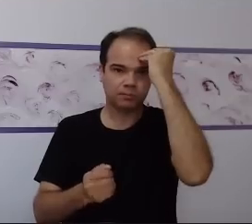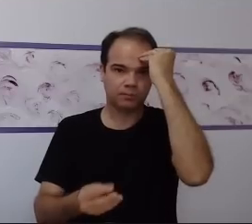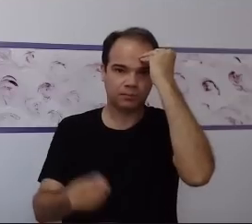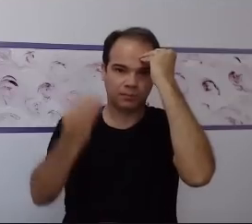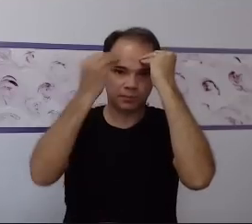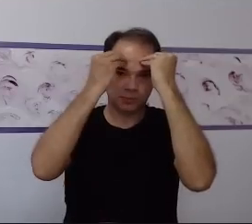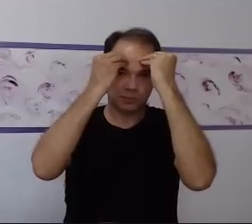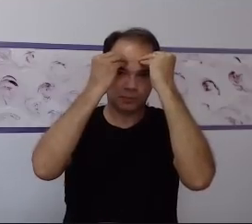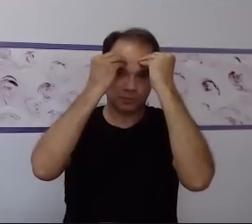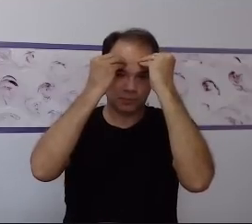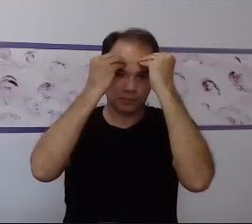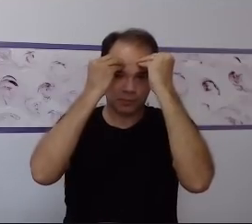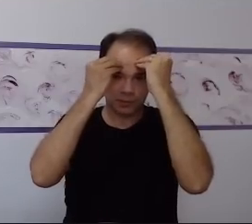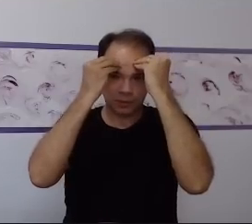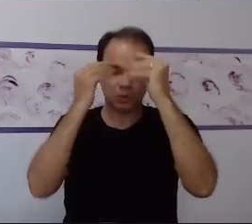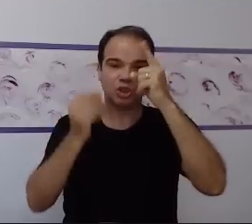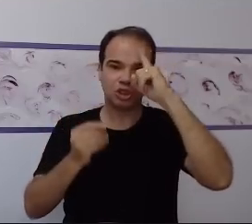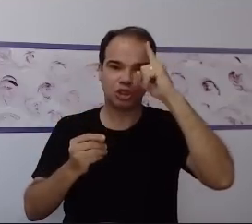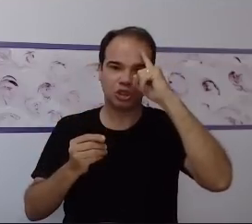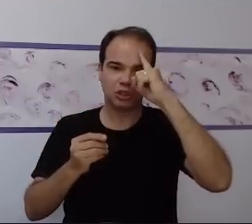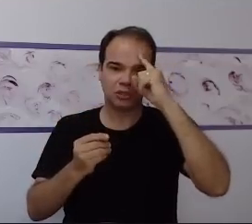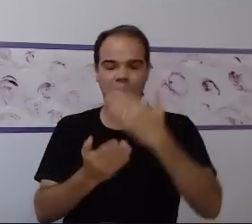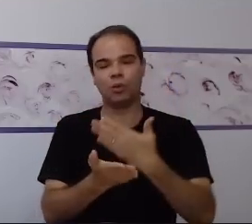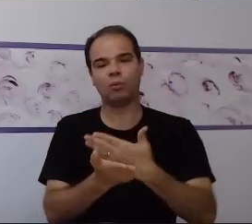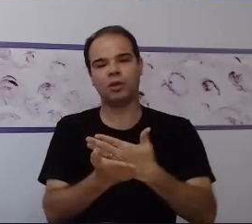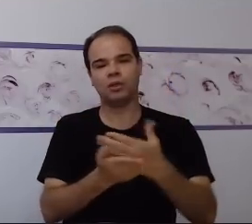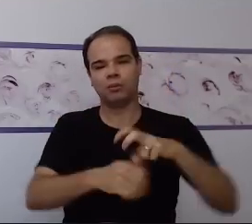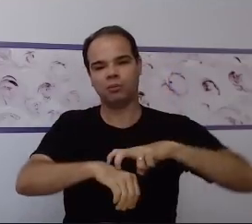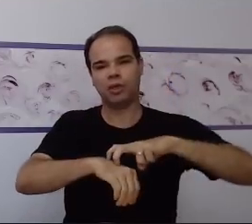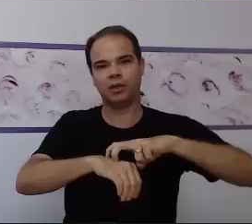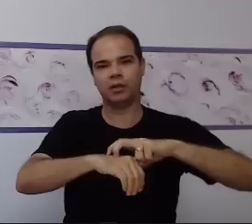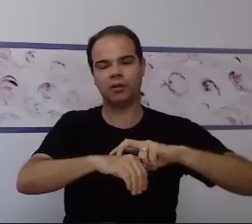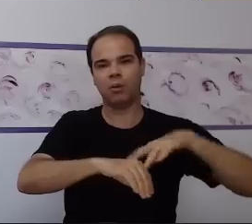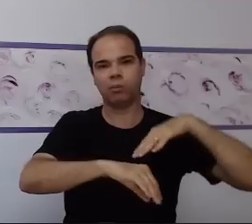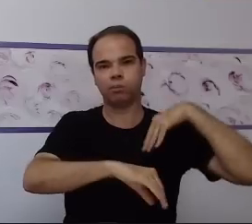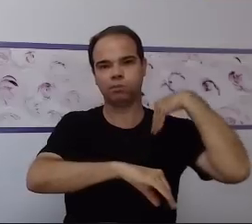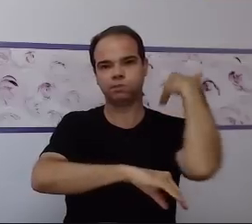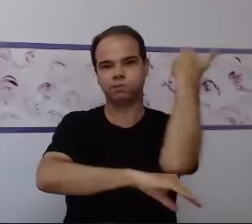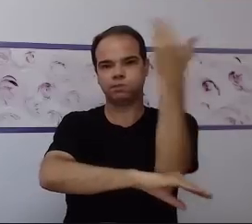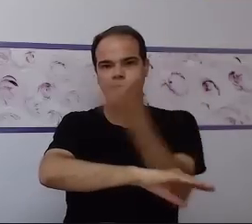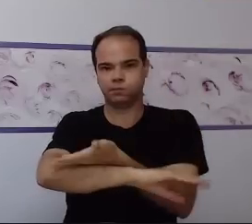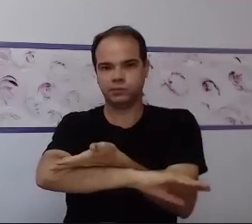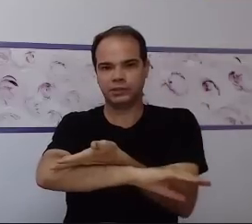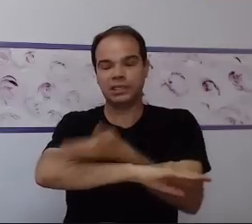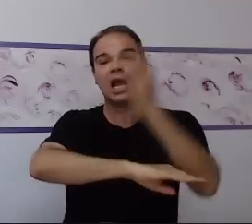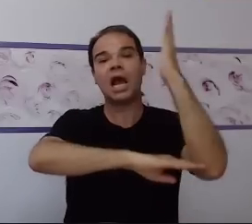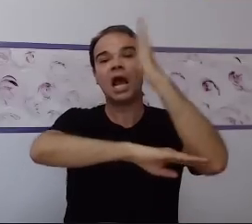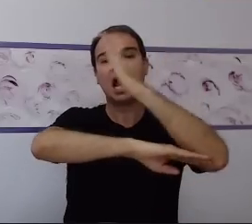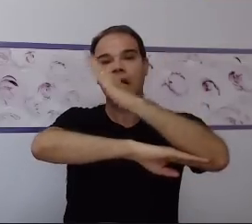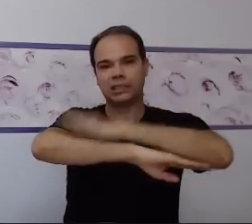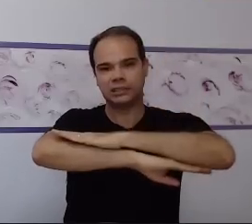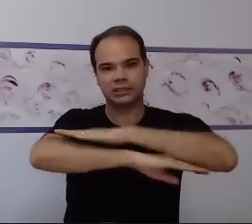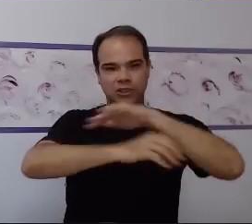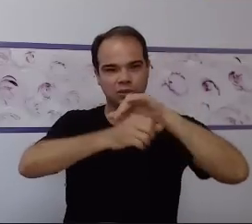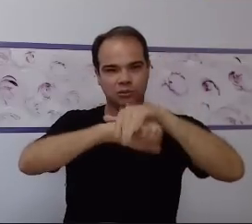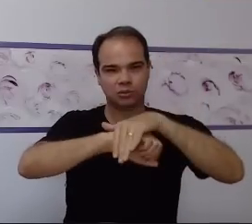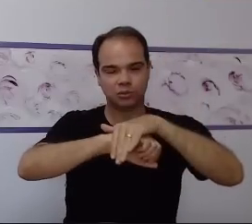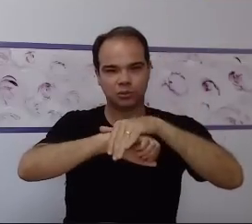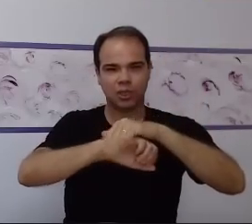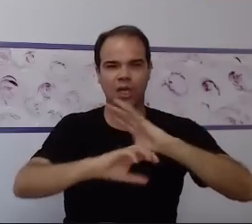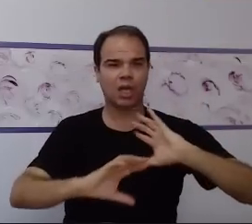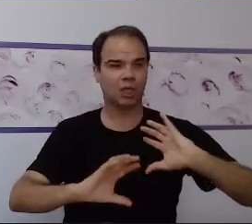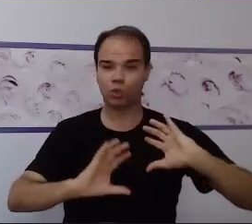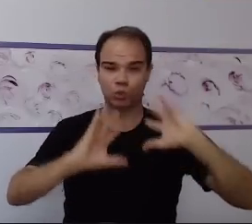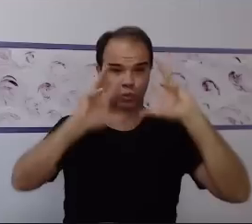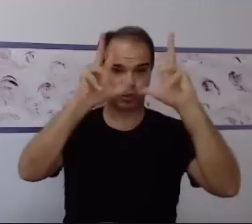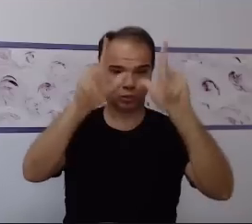dia, tudo que você viveu no decorrer do dia, ele se amarra numa situação de aprendizagem através das nossas